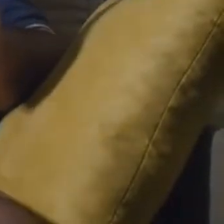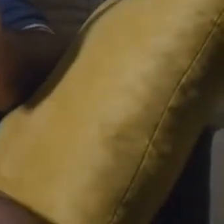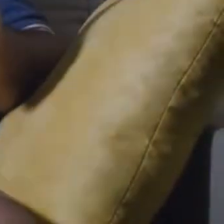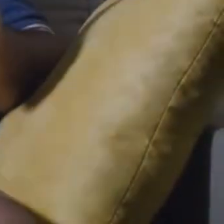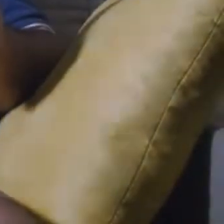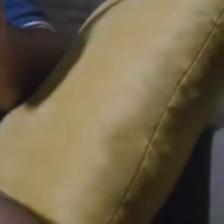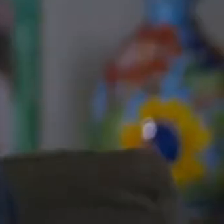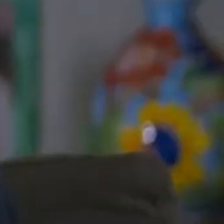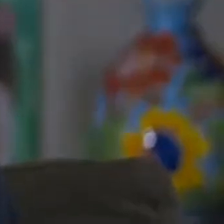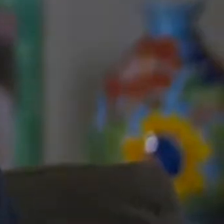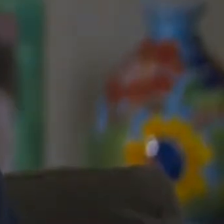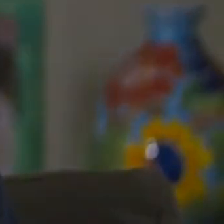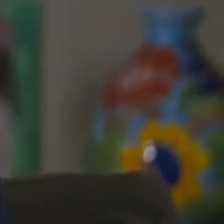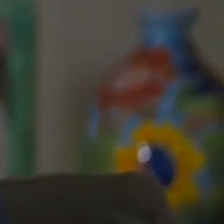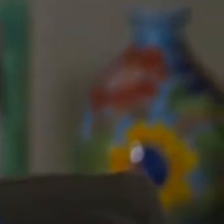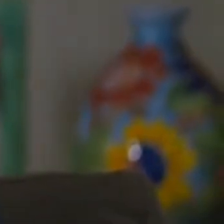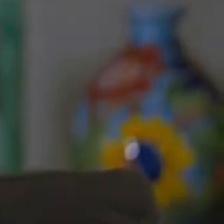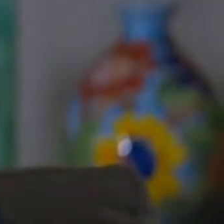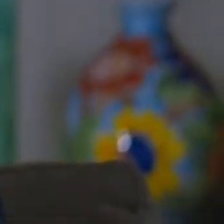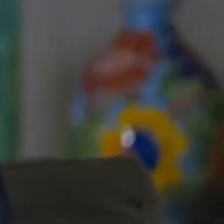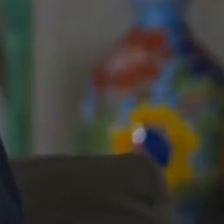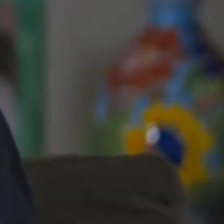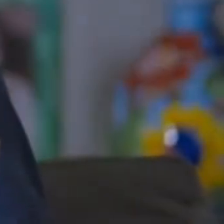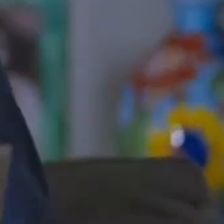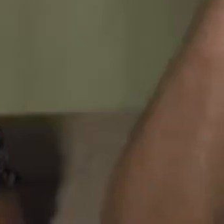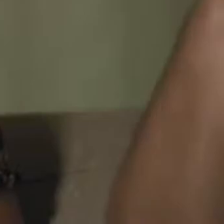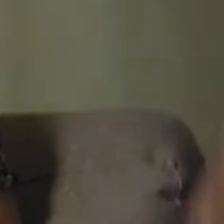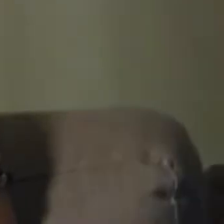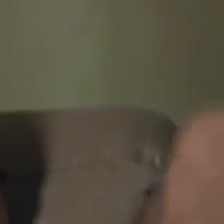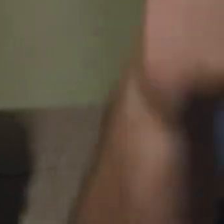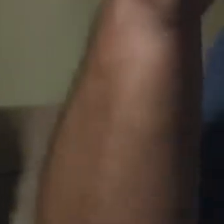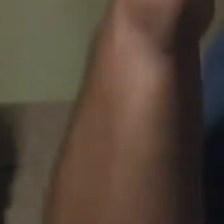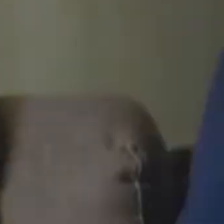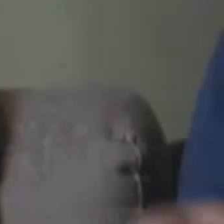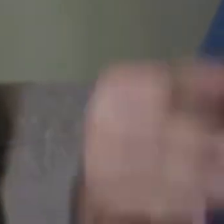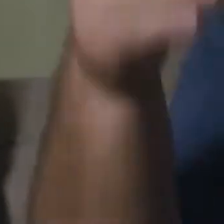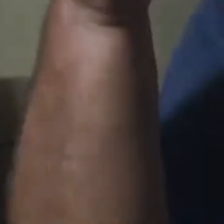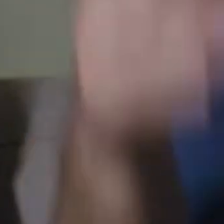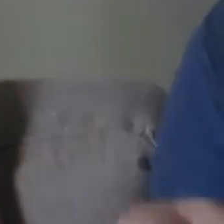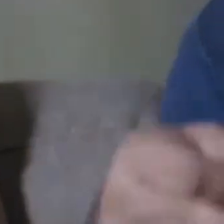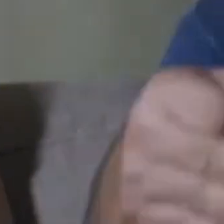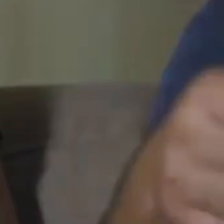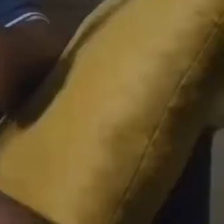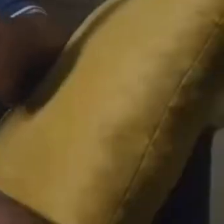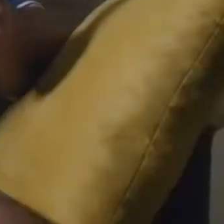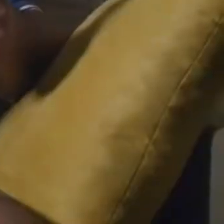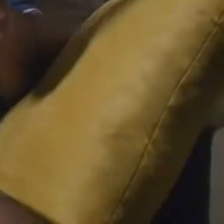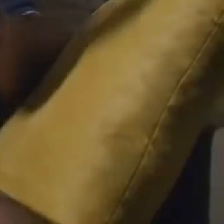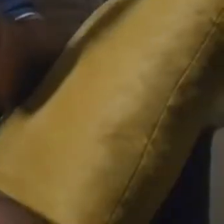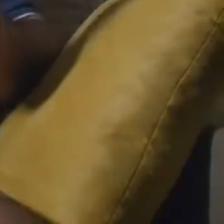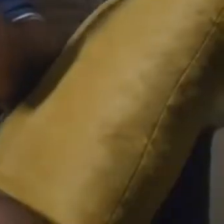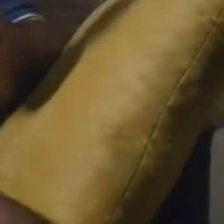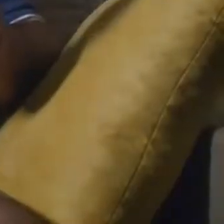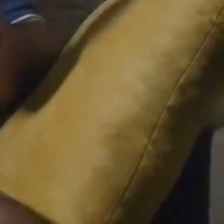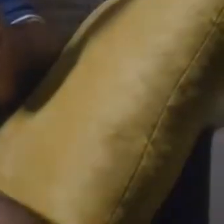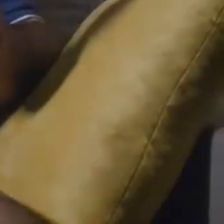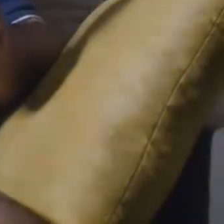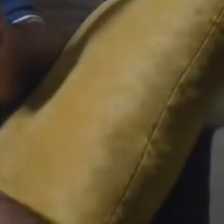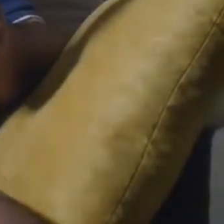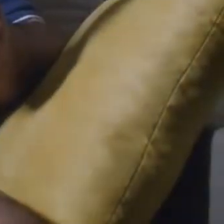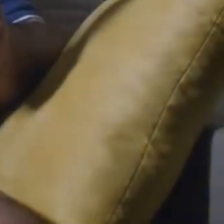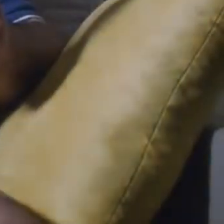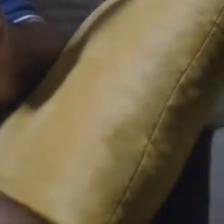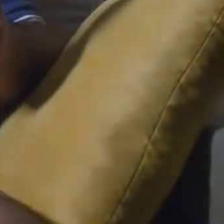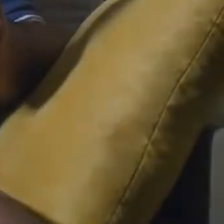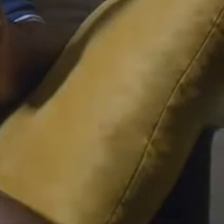Nada mudou. Abro os jornais todos os dias e é sempre a mesma coisa. E você só reclama, né?